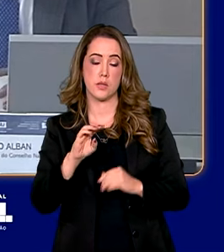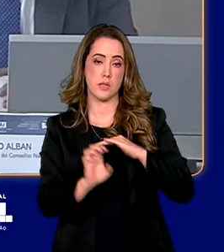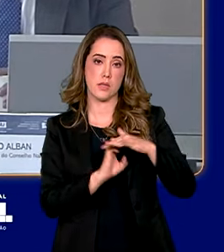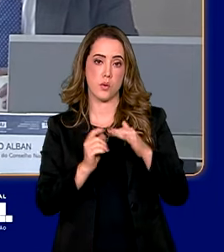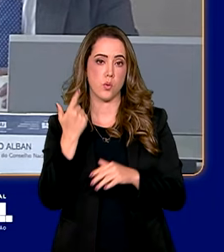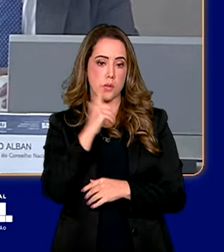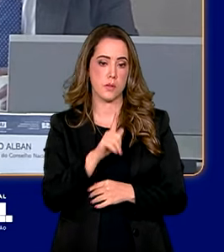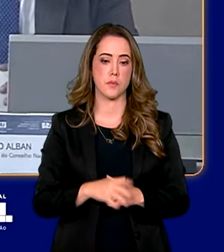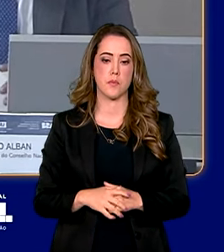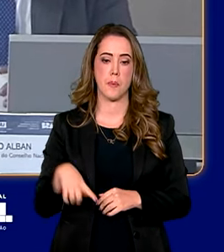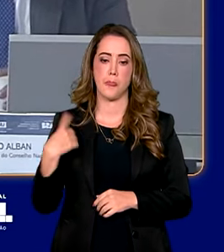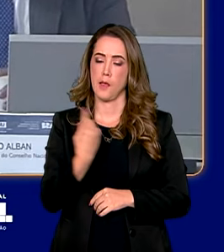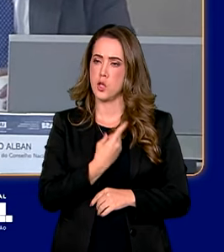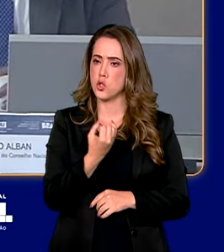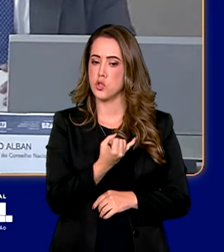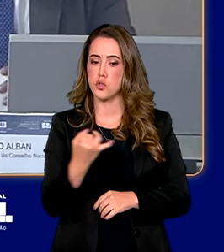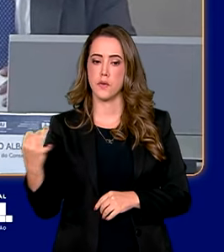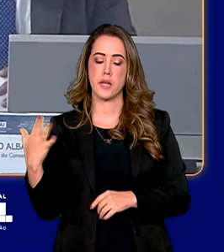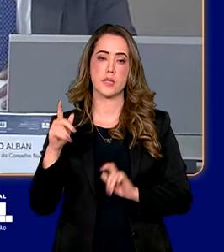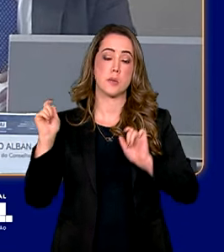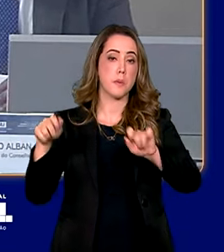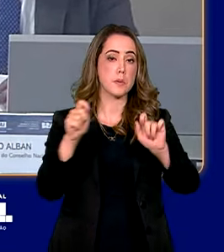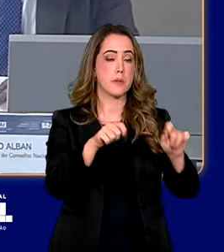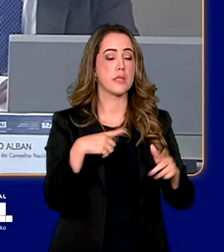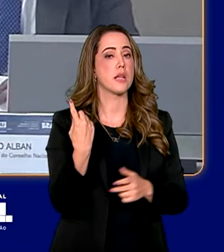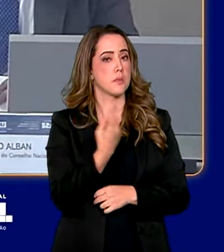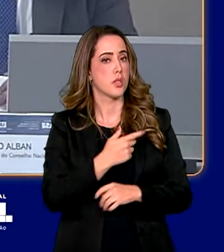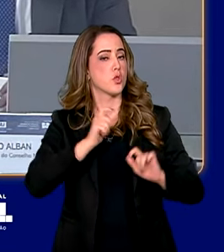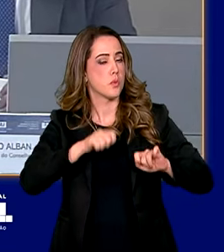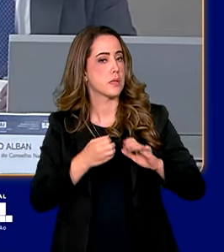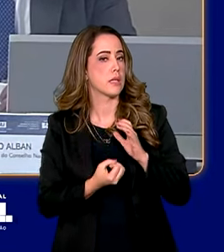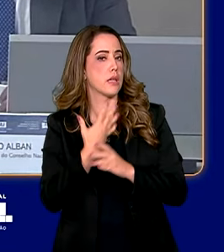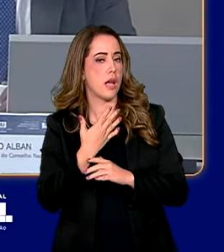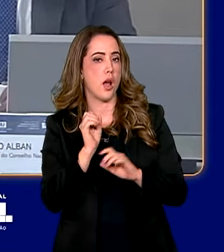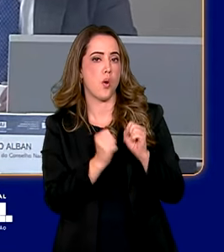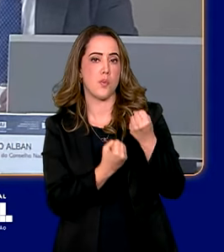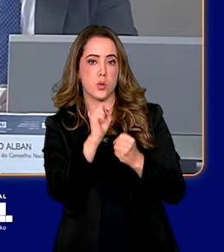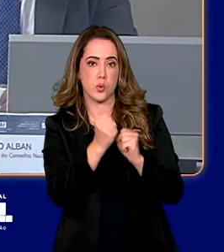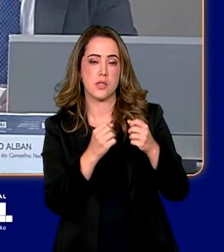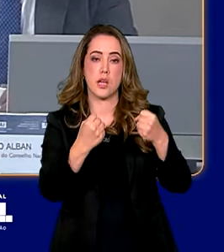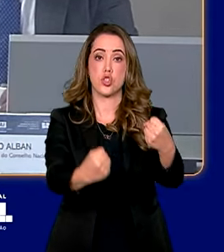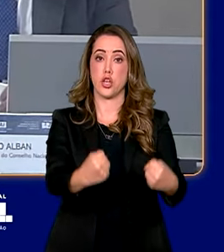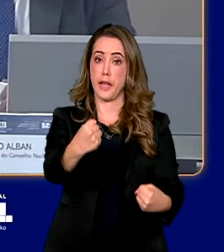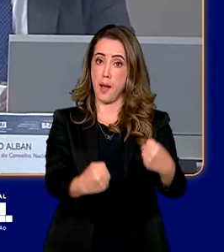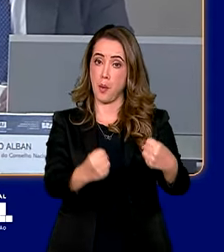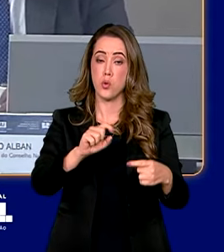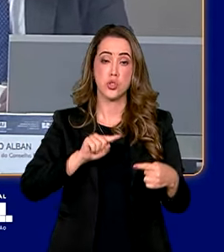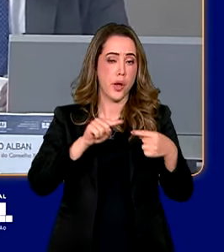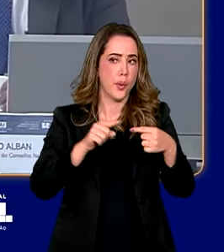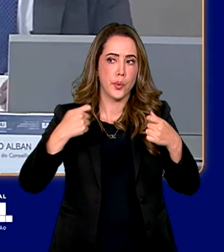Nós temos uma infinidade de opções para que a gente possa criar uma matriz automobilística compatível com as demandas, as